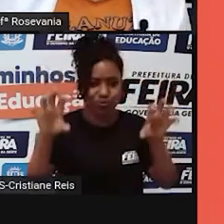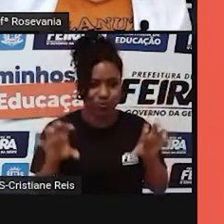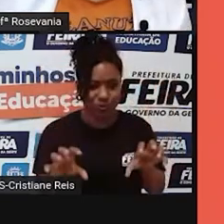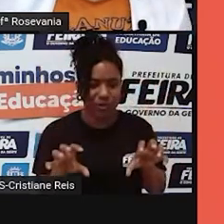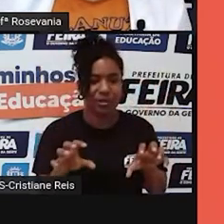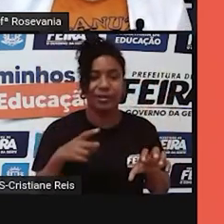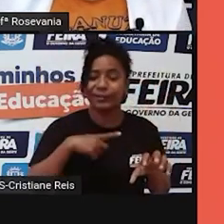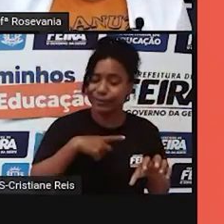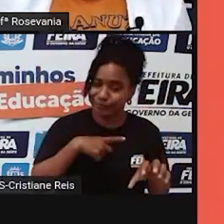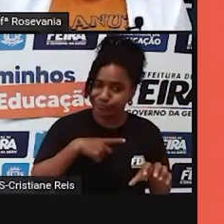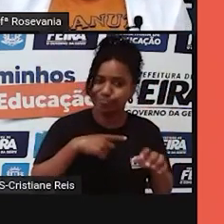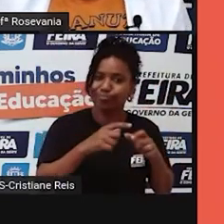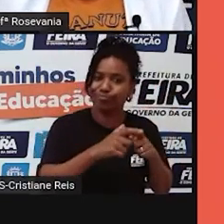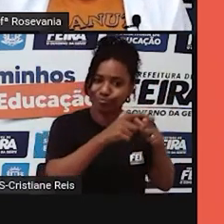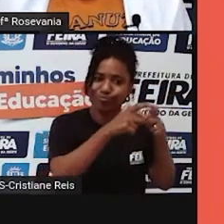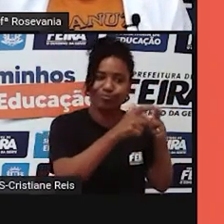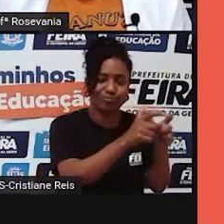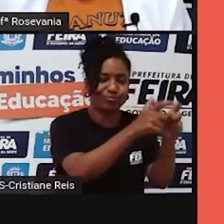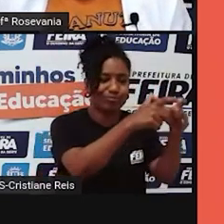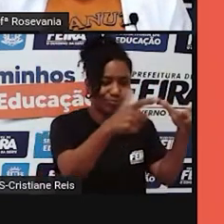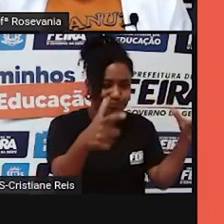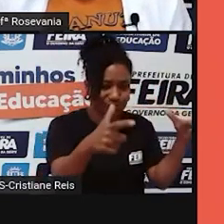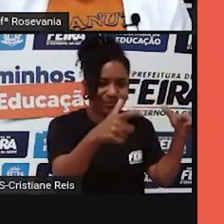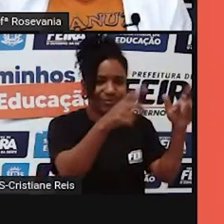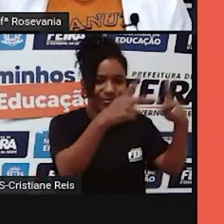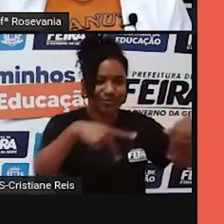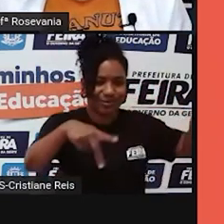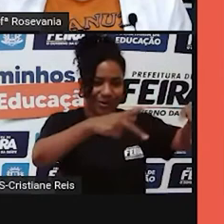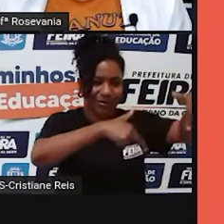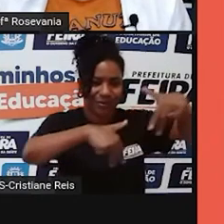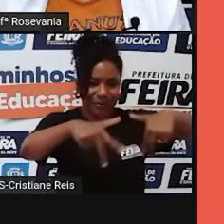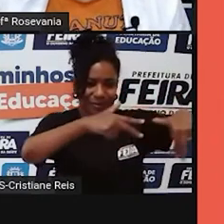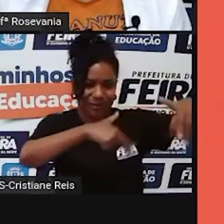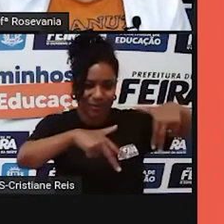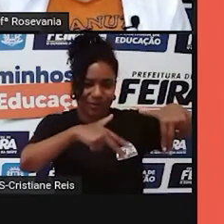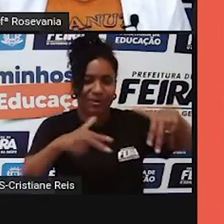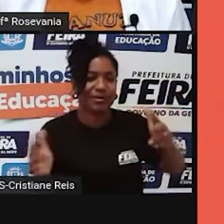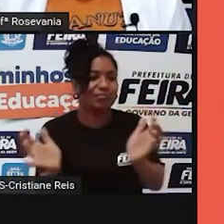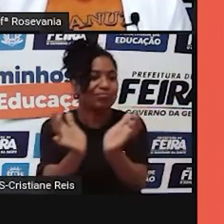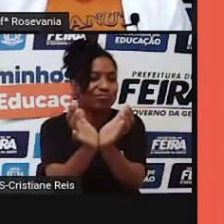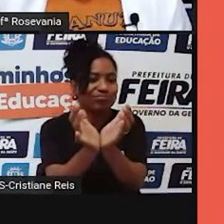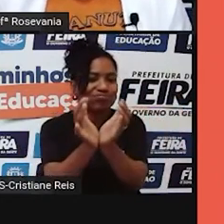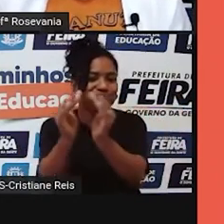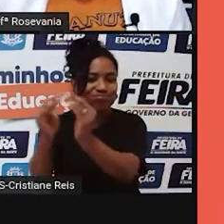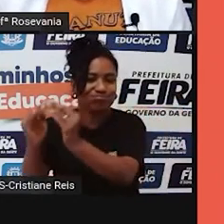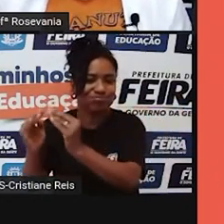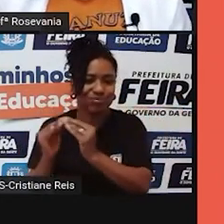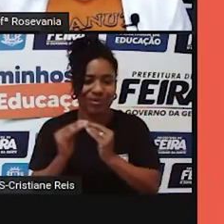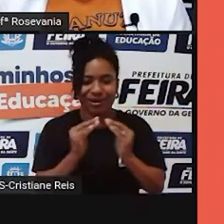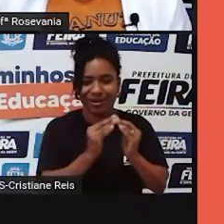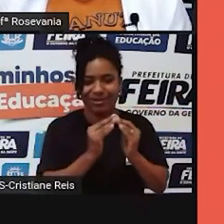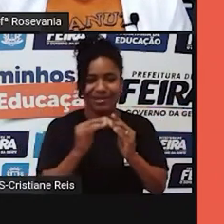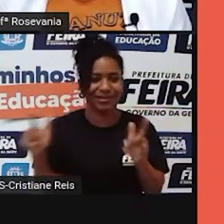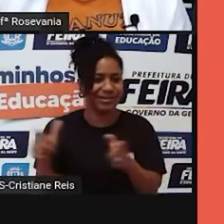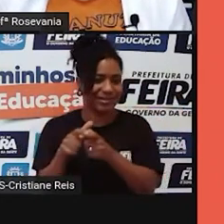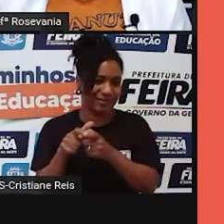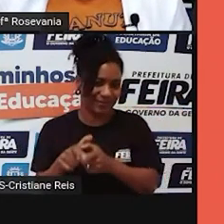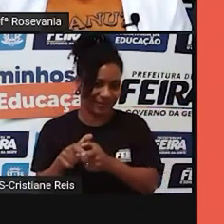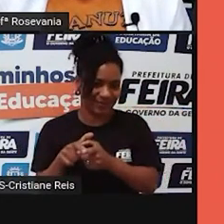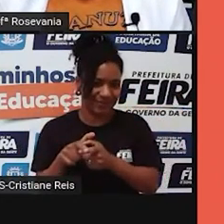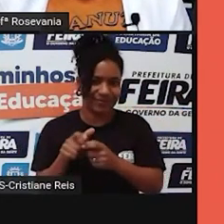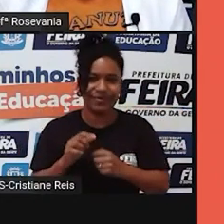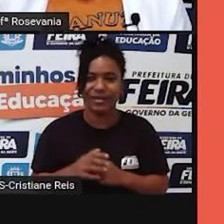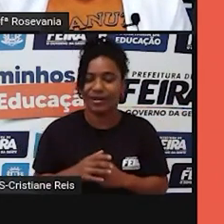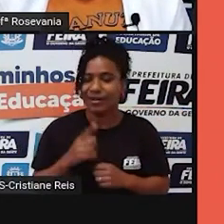pouco povoado. Por quê? Nós temos 24,8, lembra? É habitantes por quilômetro quadrado, tudo bem.